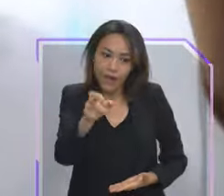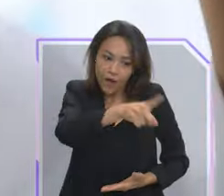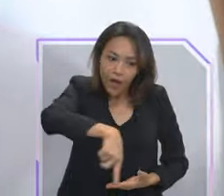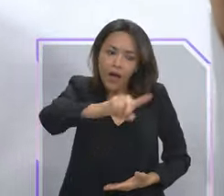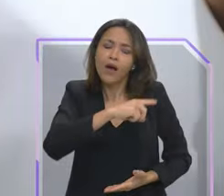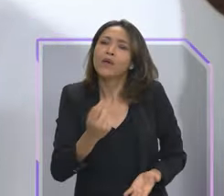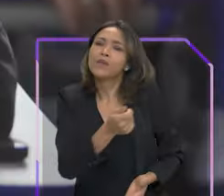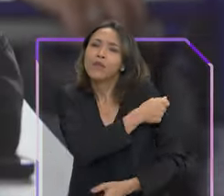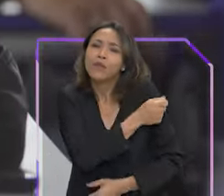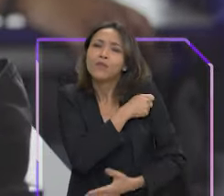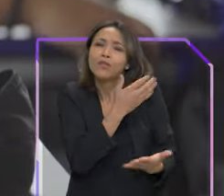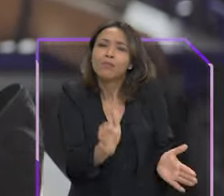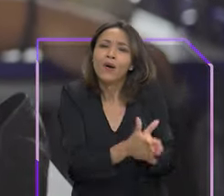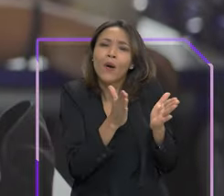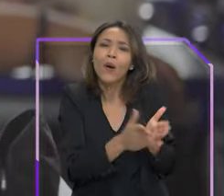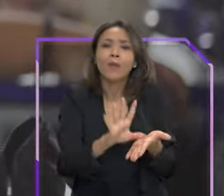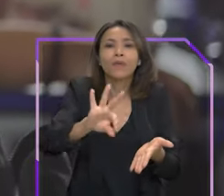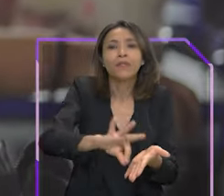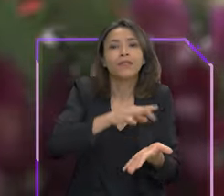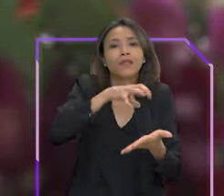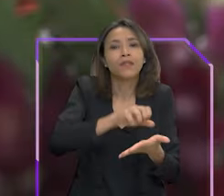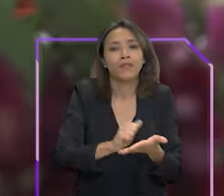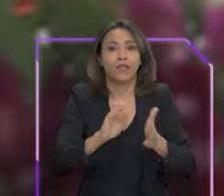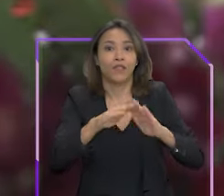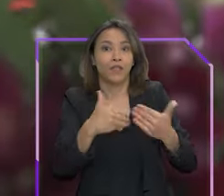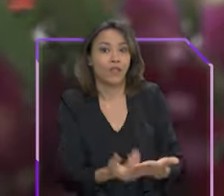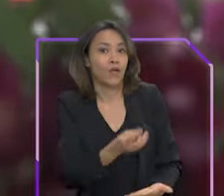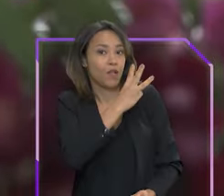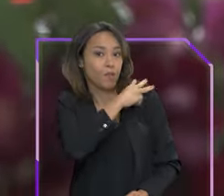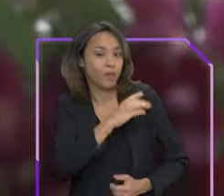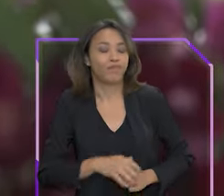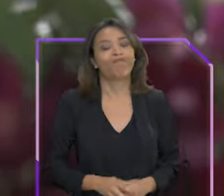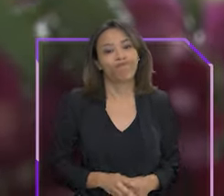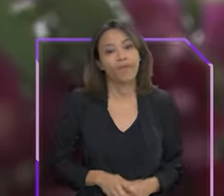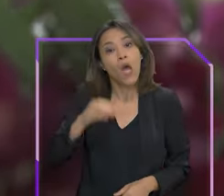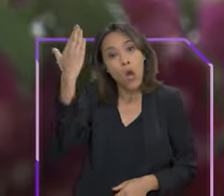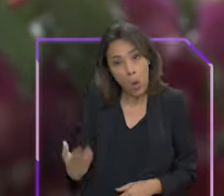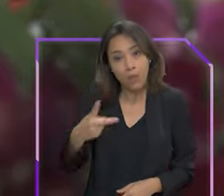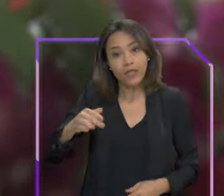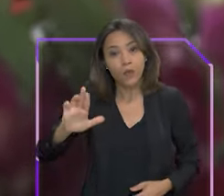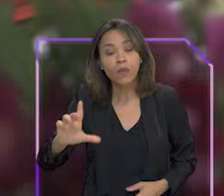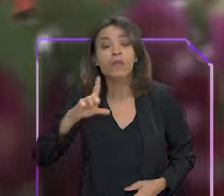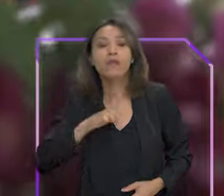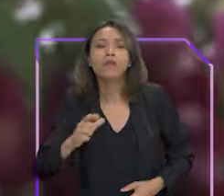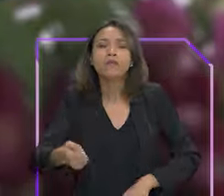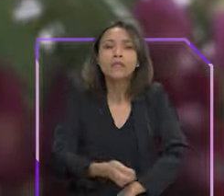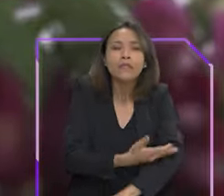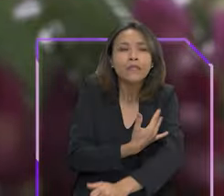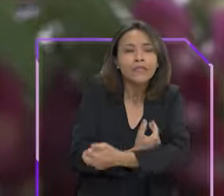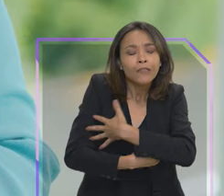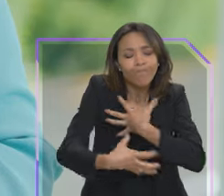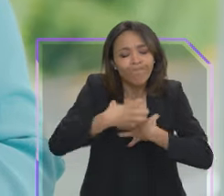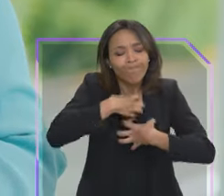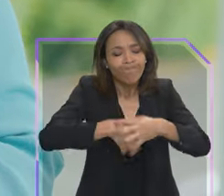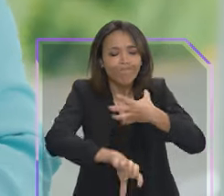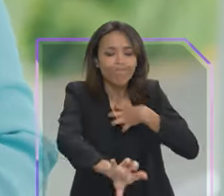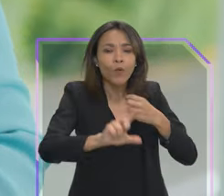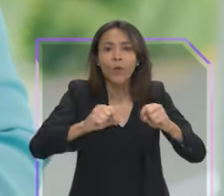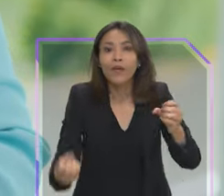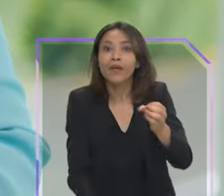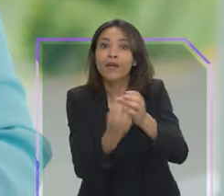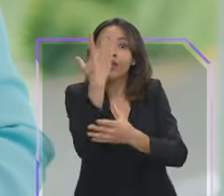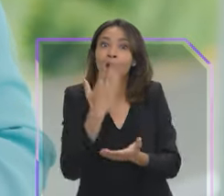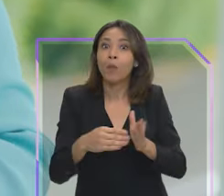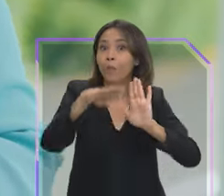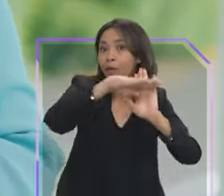renda matriculados no ensino médio. O presidente Lula teve também a sensibilidade de criar o programa Dignidade